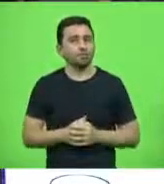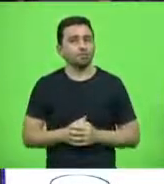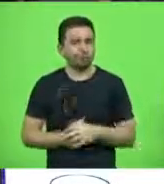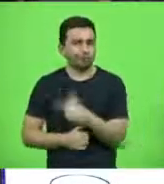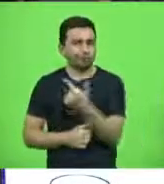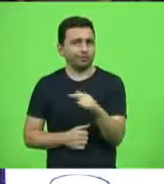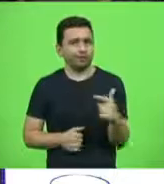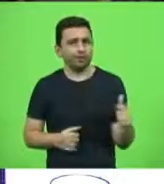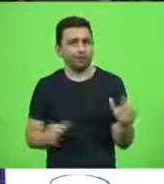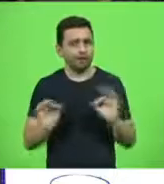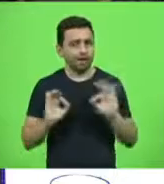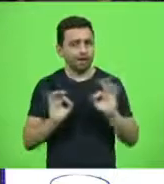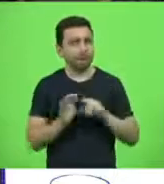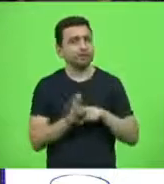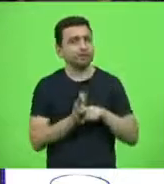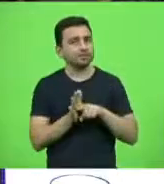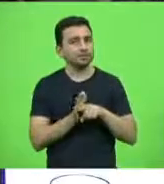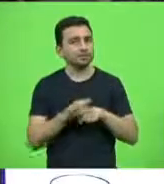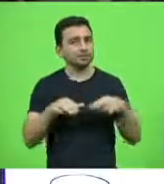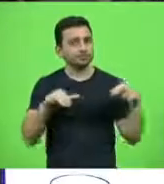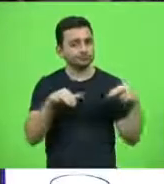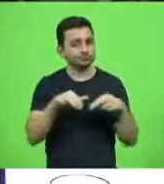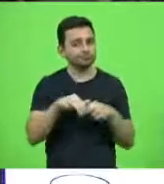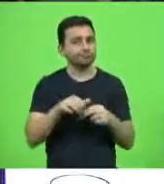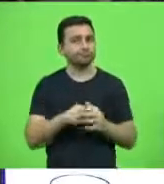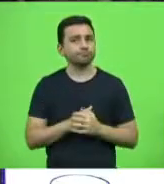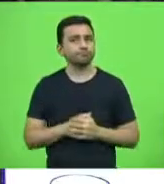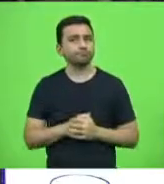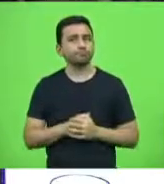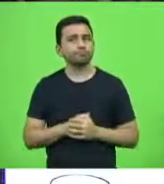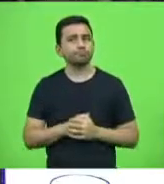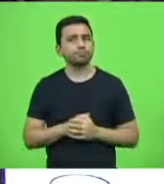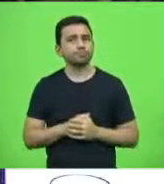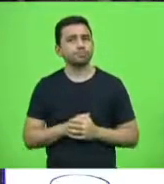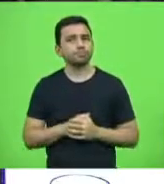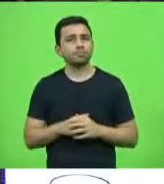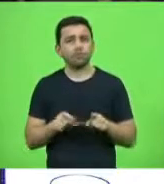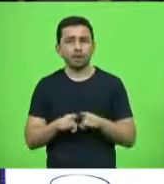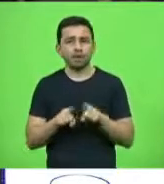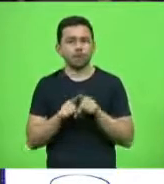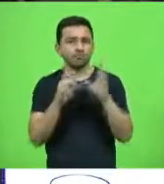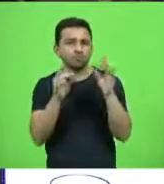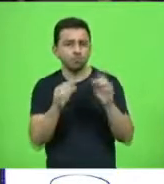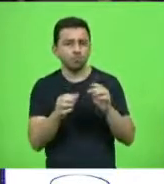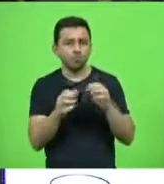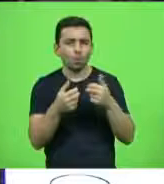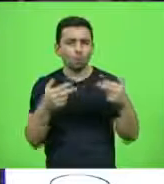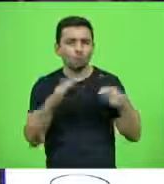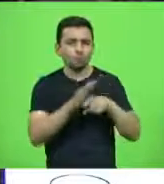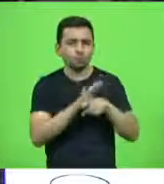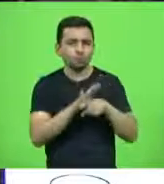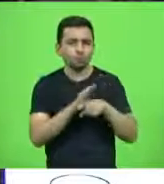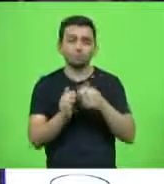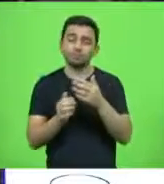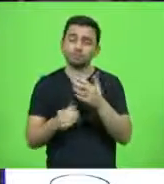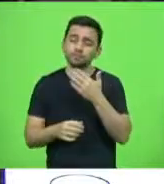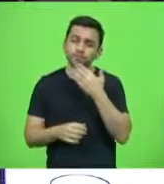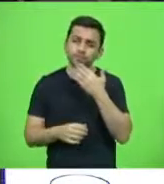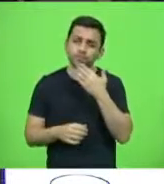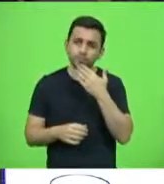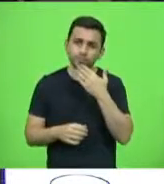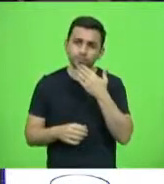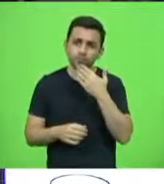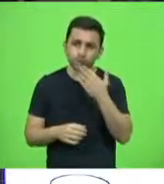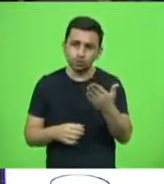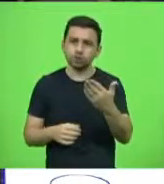acontecendo os exames e os procedimentos de ressonância magnética. Por isso que esse pedido de informação